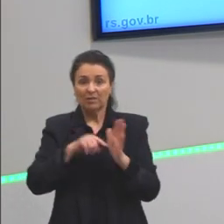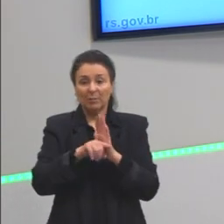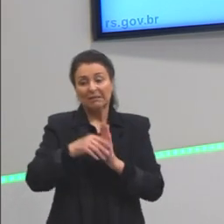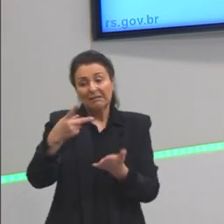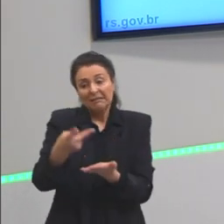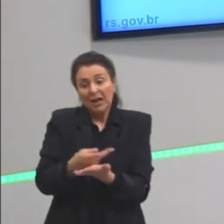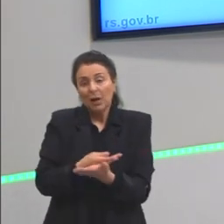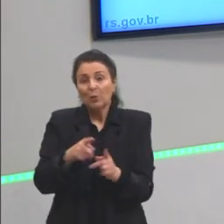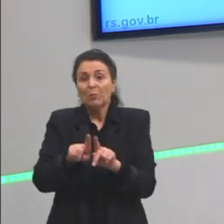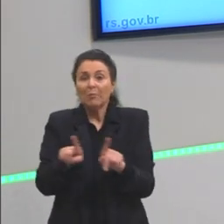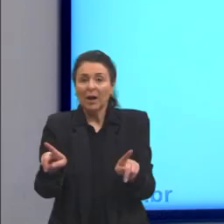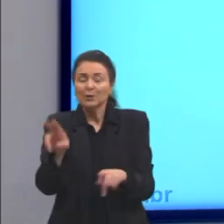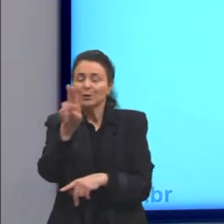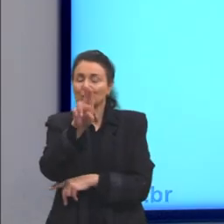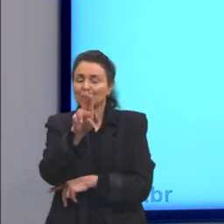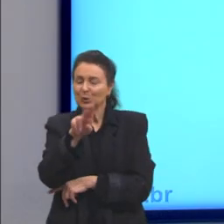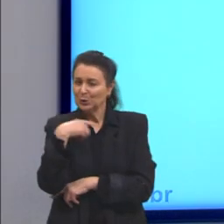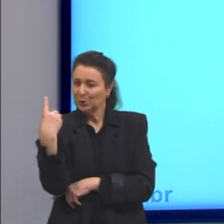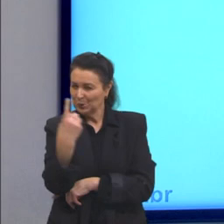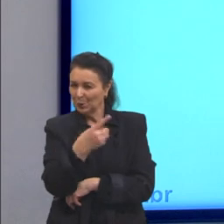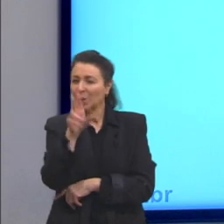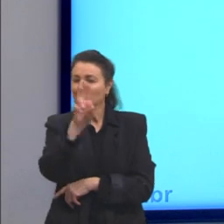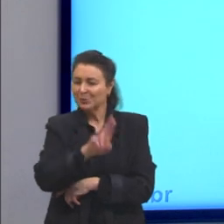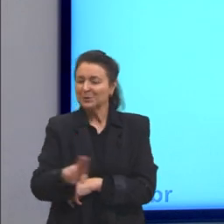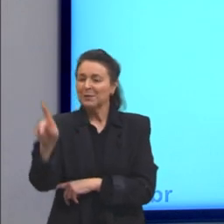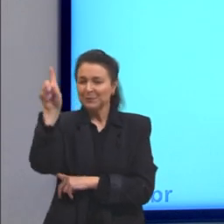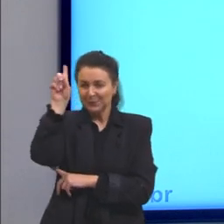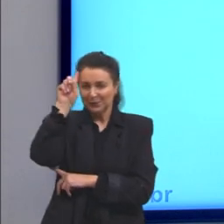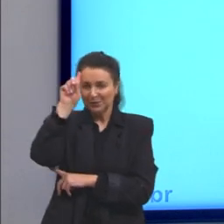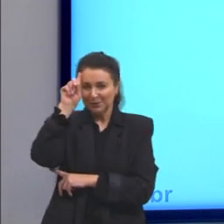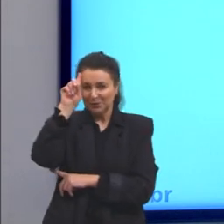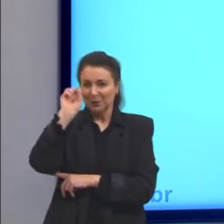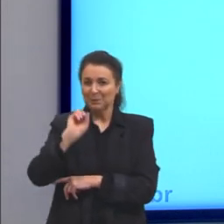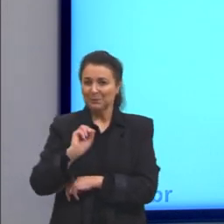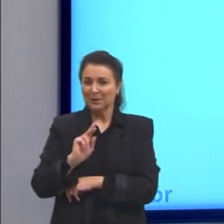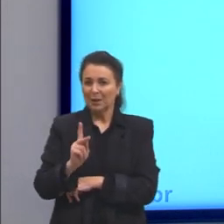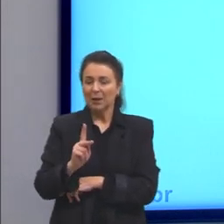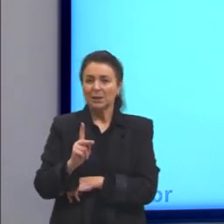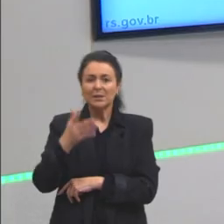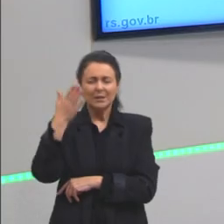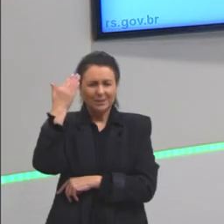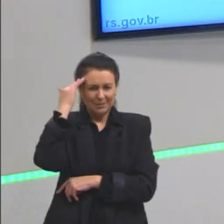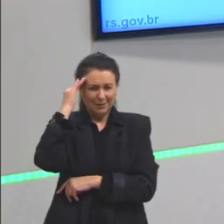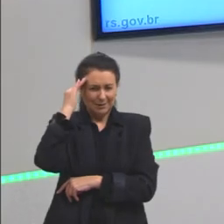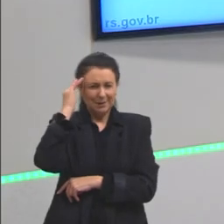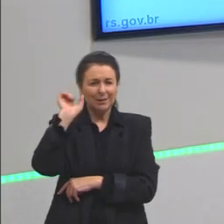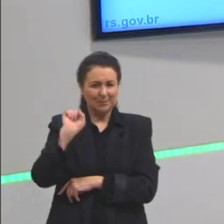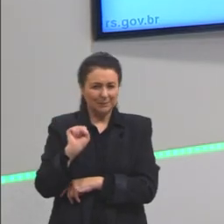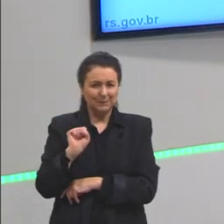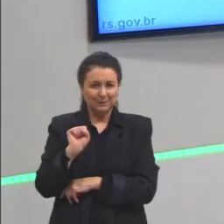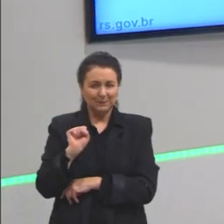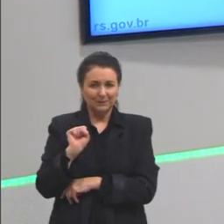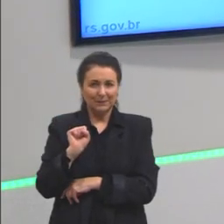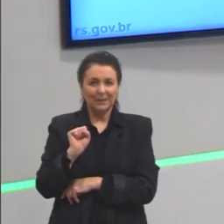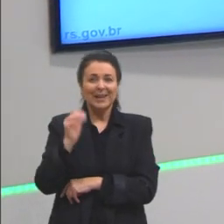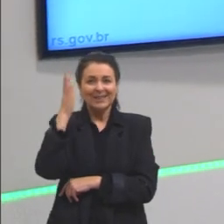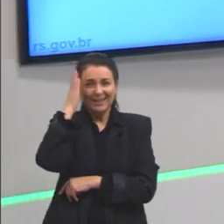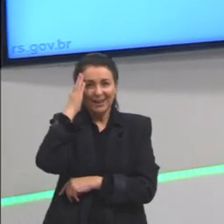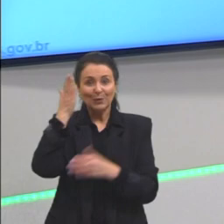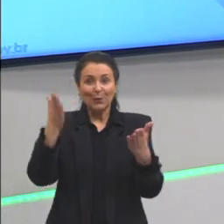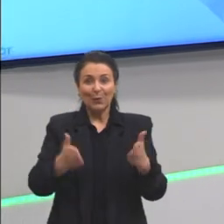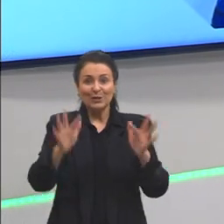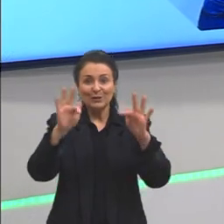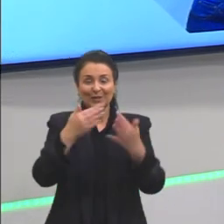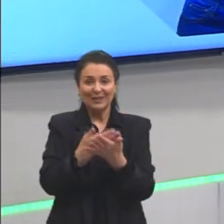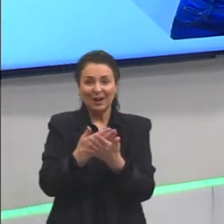para a nossa linguagem do dia a dia, está tudo certo. A gente consegue compreender. Certo, pessoal? Hoje a gente fica por aqui.